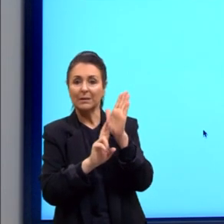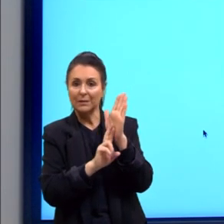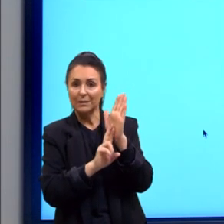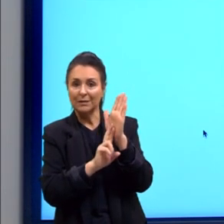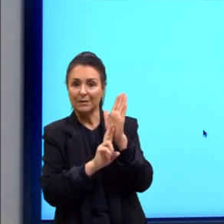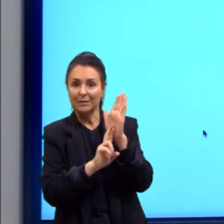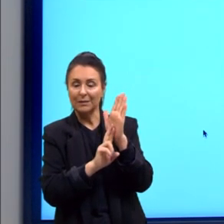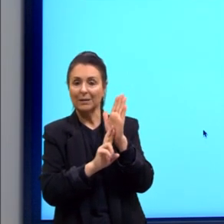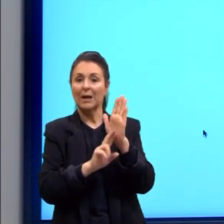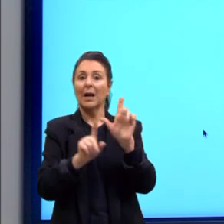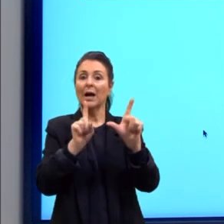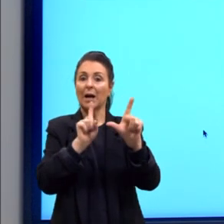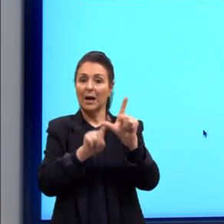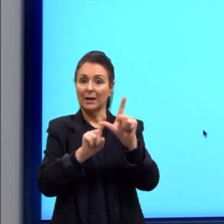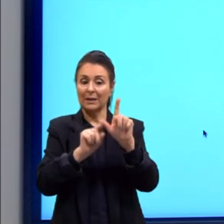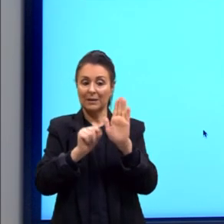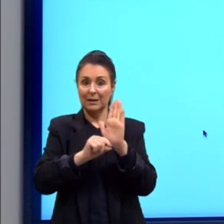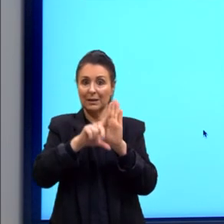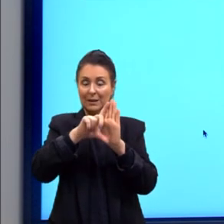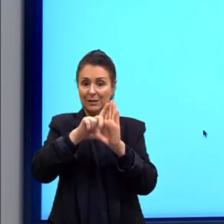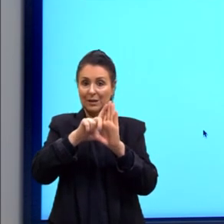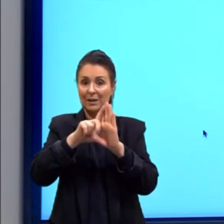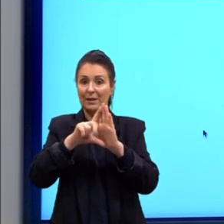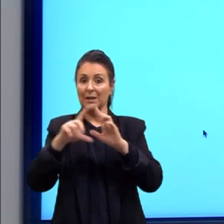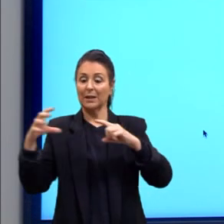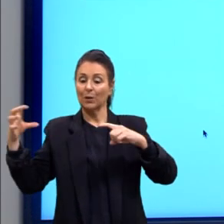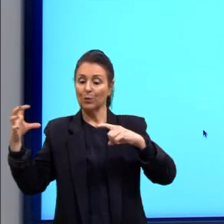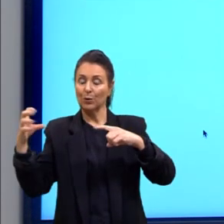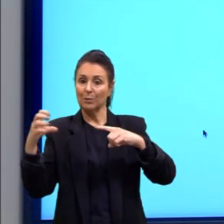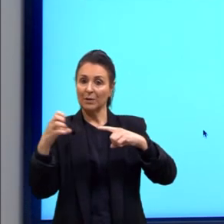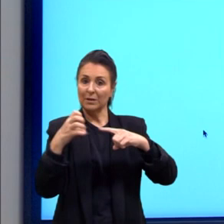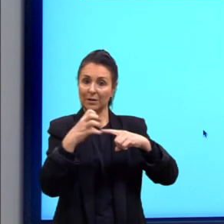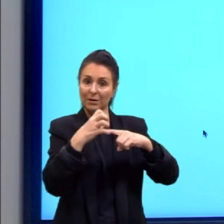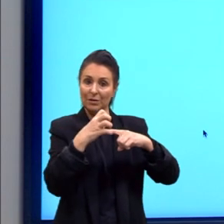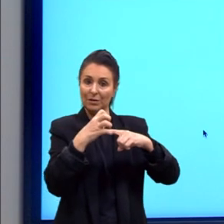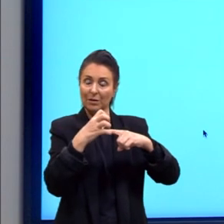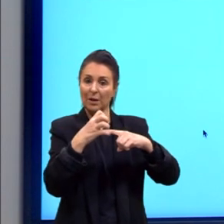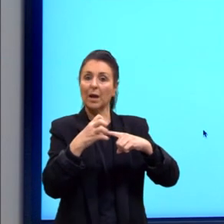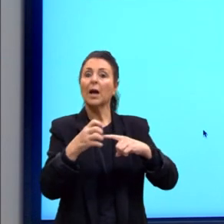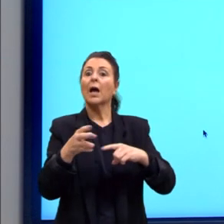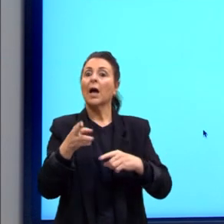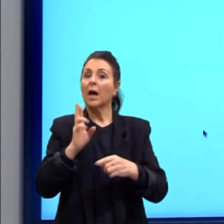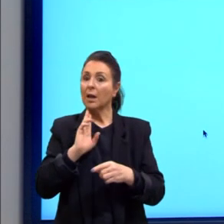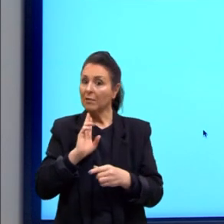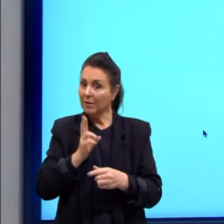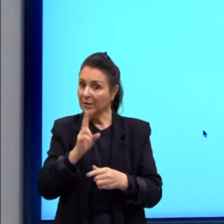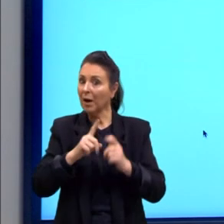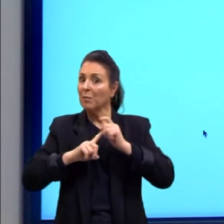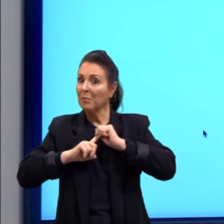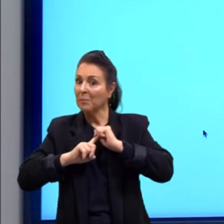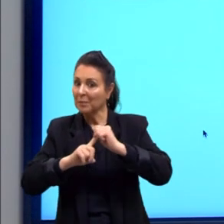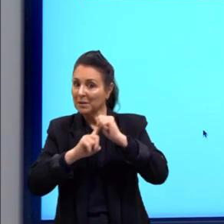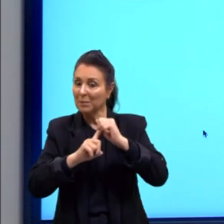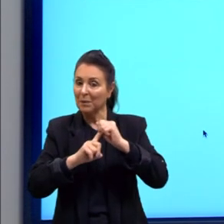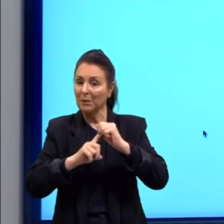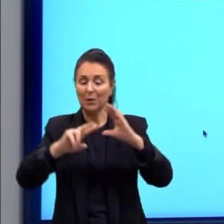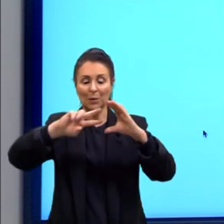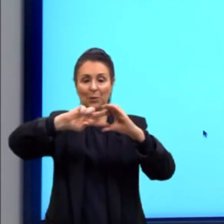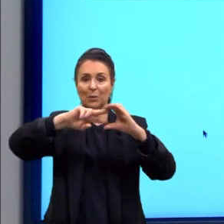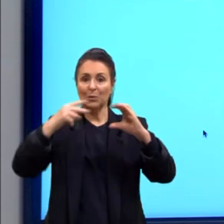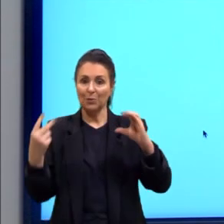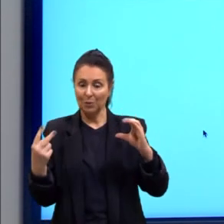maiúscula, que a gente chama de dominante, ela vai predominar nos homozigotos,